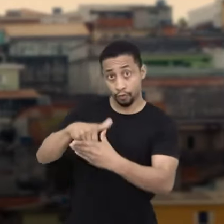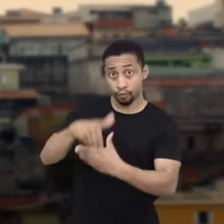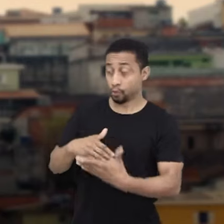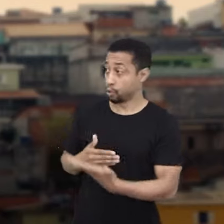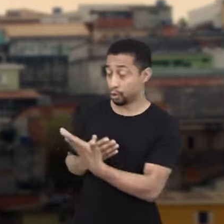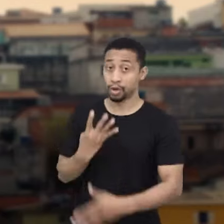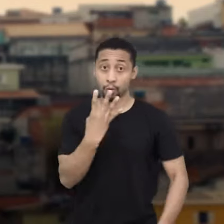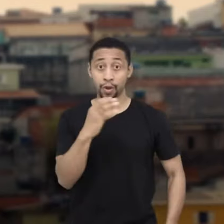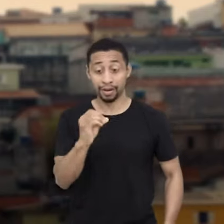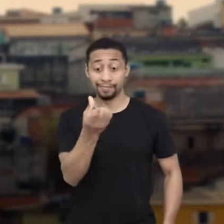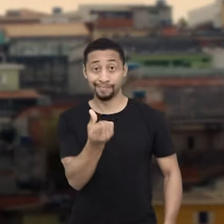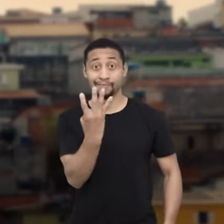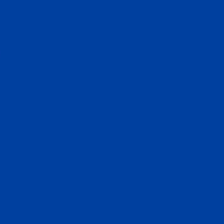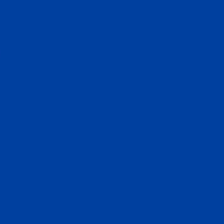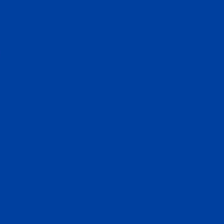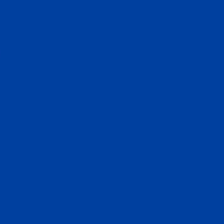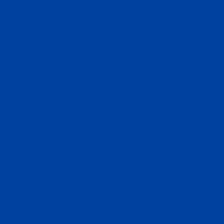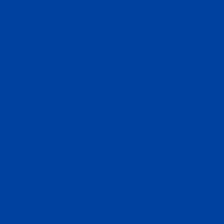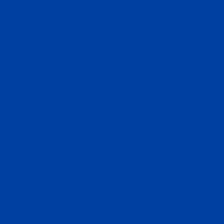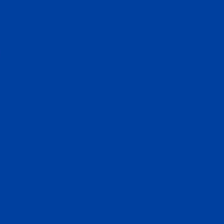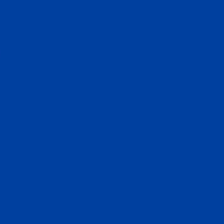Maiara Torres, 40, 640.